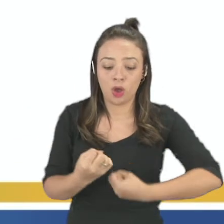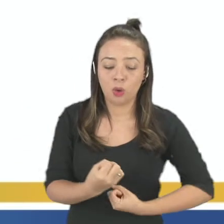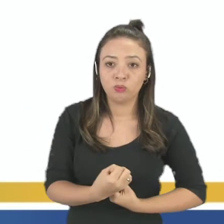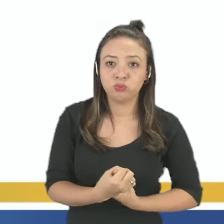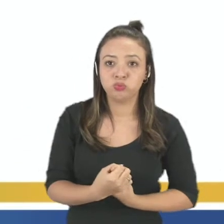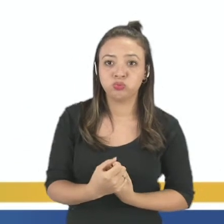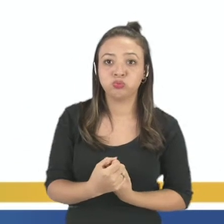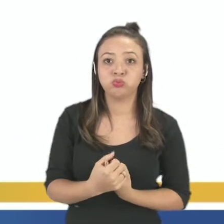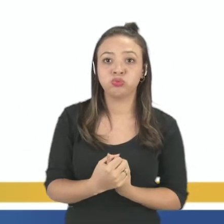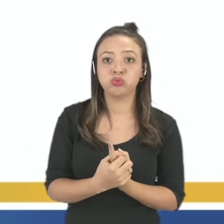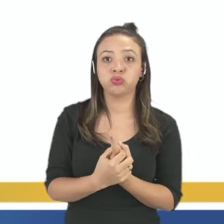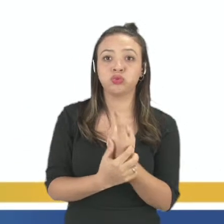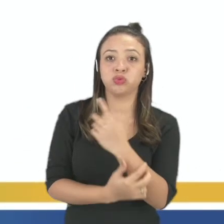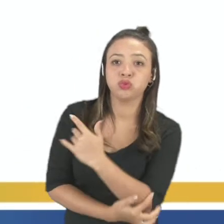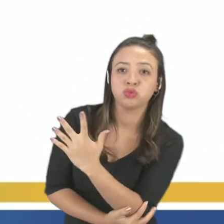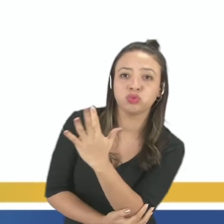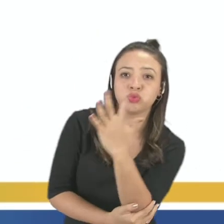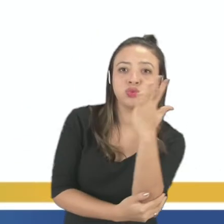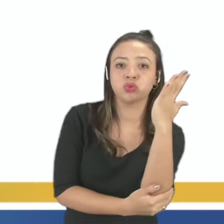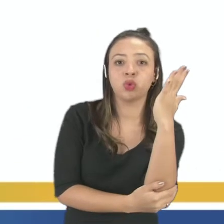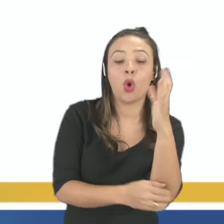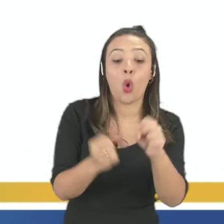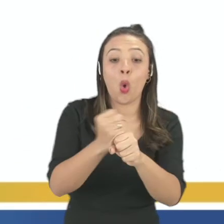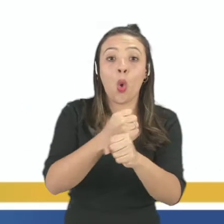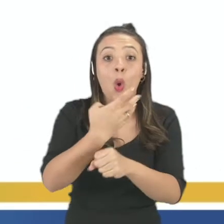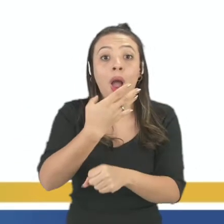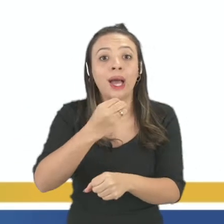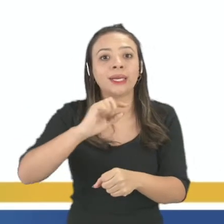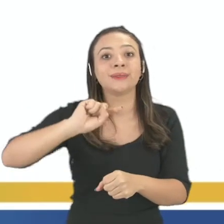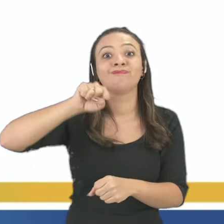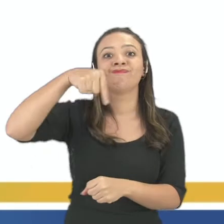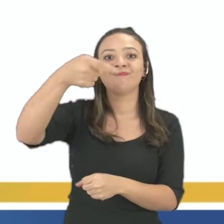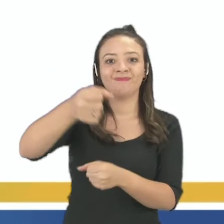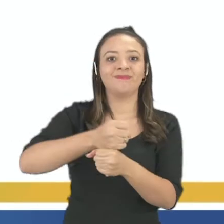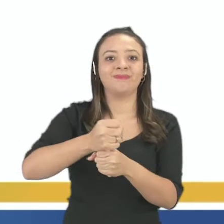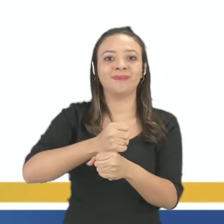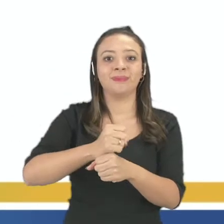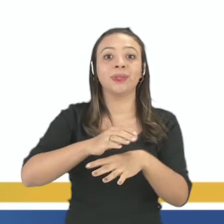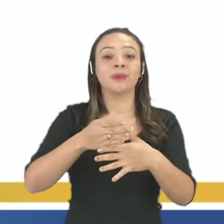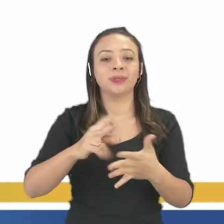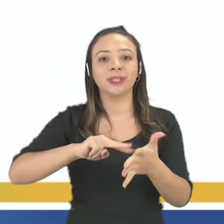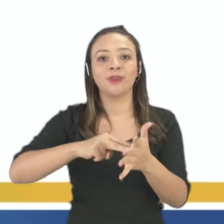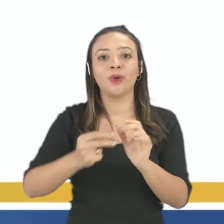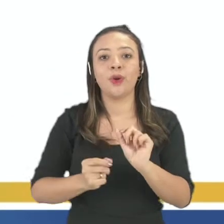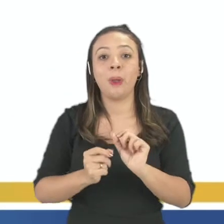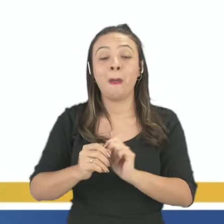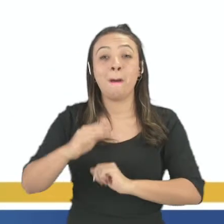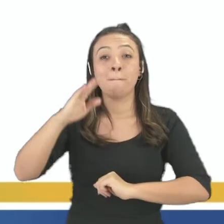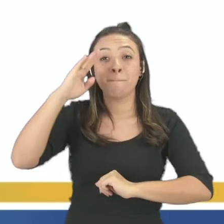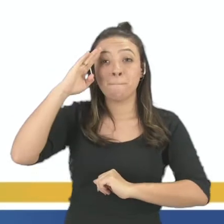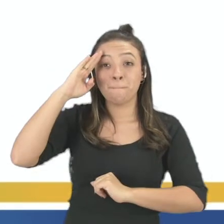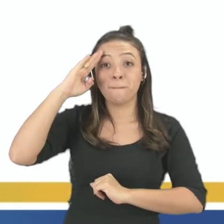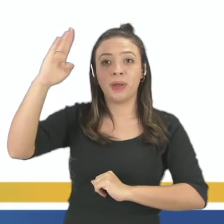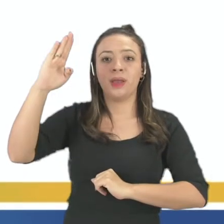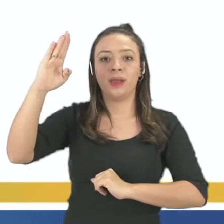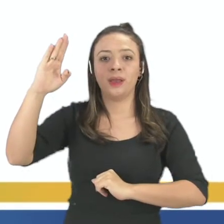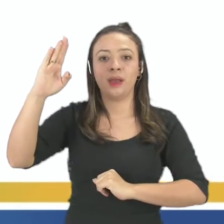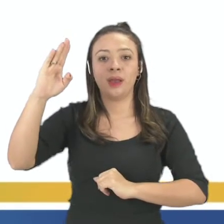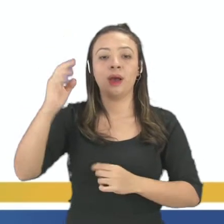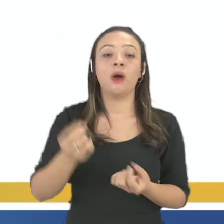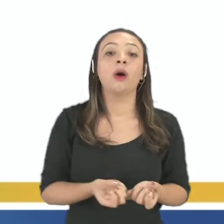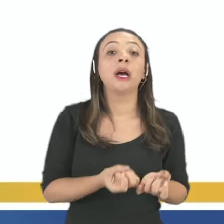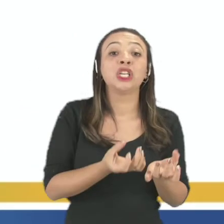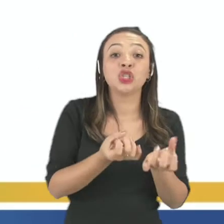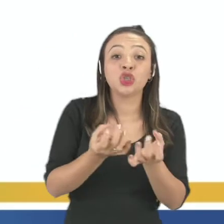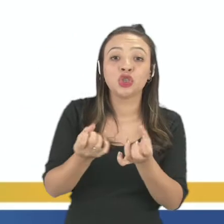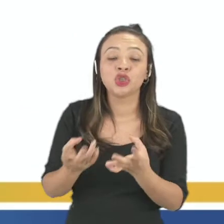cerca de 40 anos depois, eles se tornaram os maiores produtores de látex. Então, isso é de conhecimento de